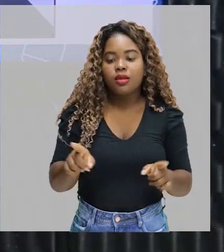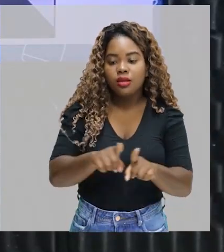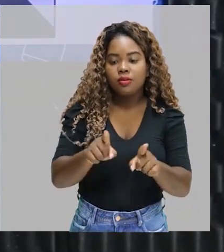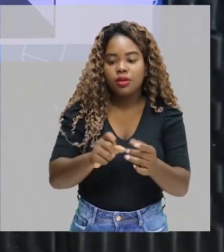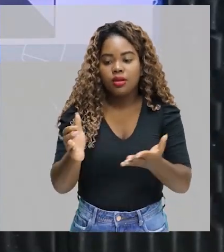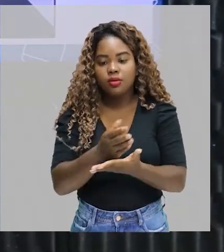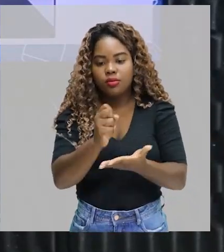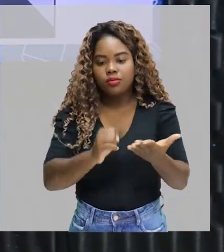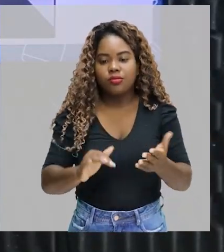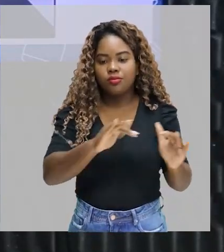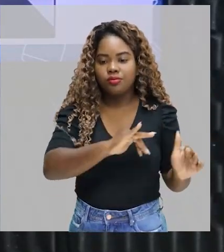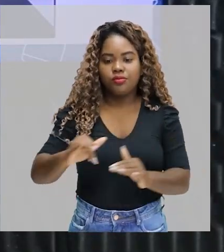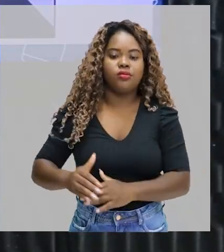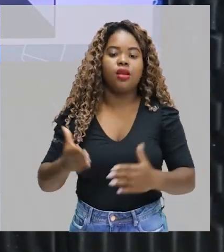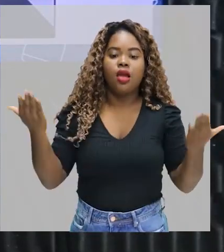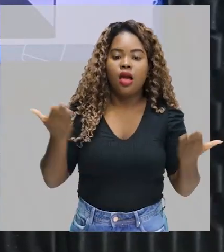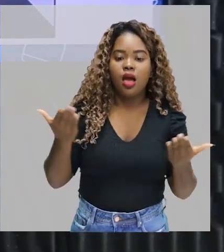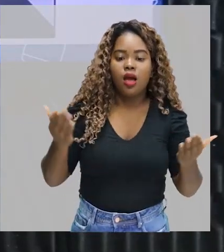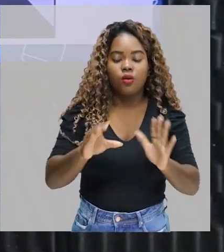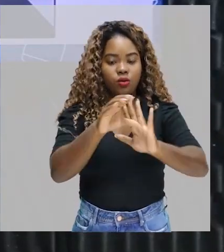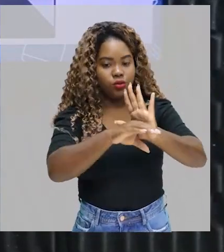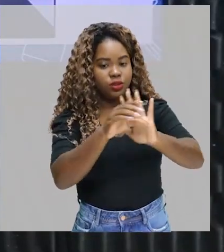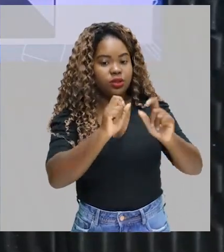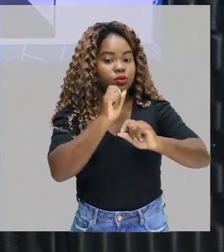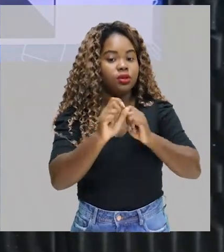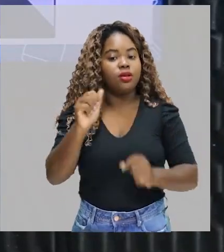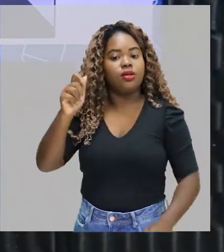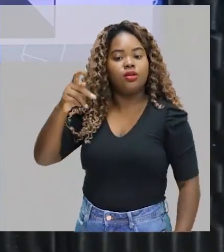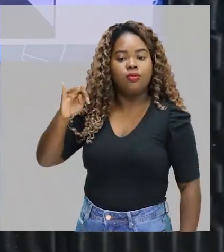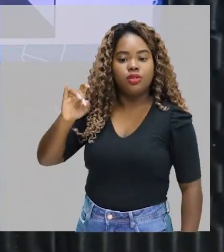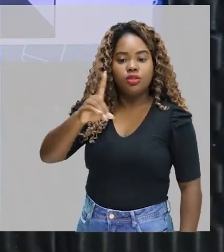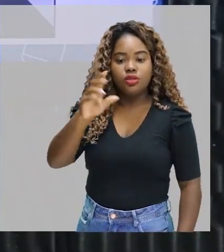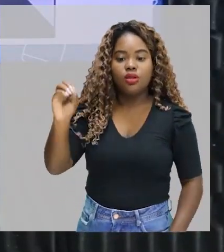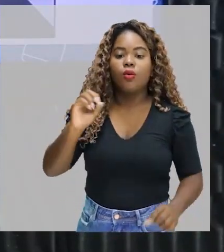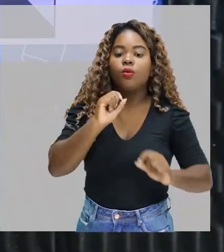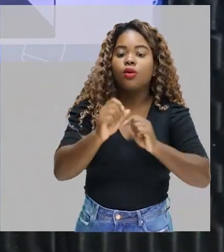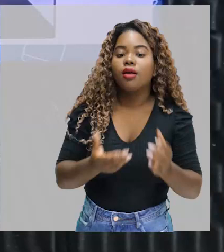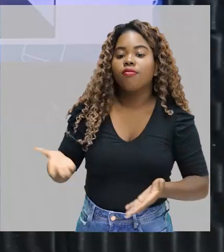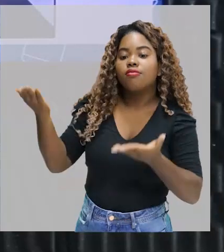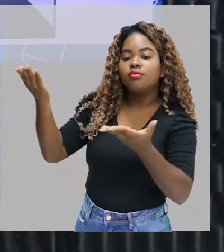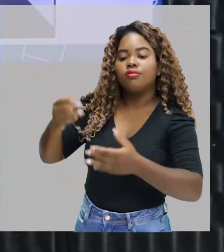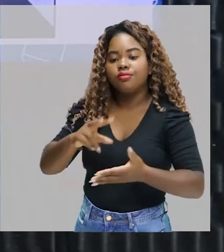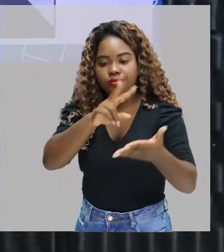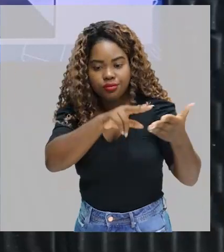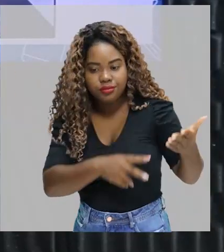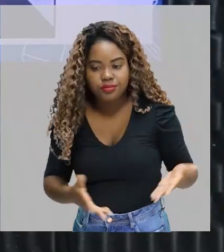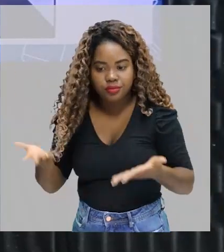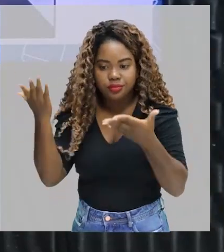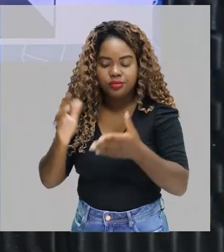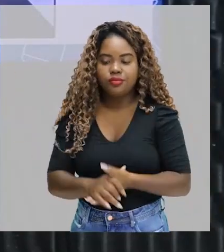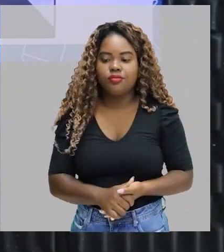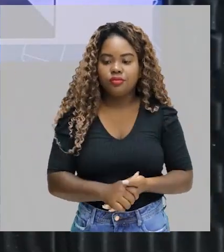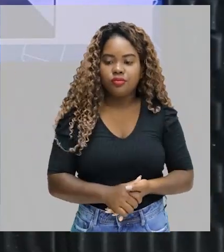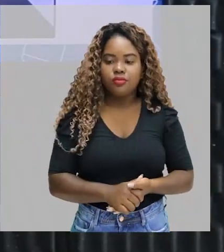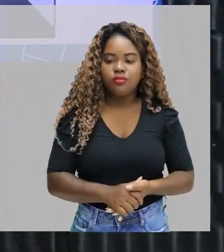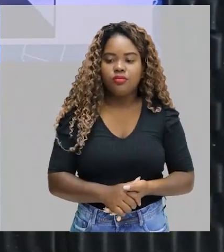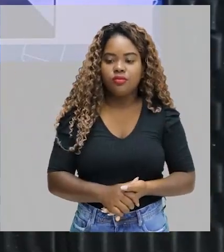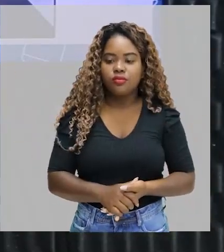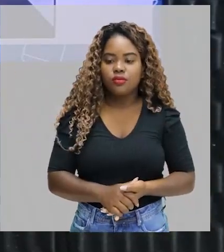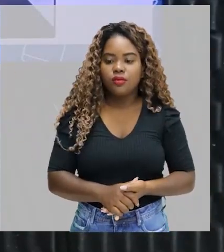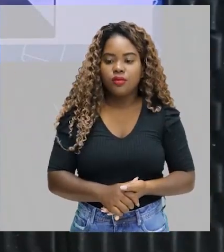o que seria aptidão física? Vamos lembrar aqui rapidinho. A aptidão física é a capacidade de realizar as